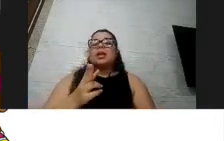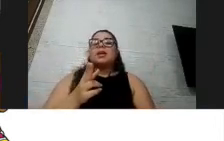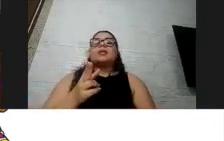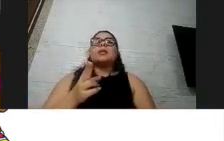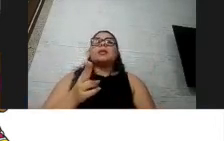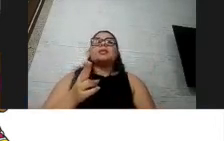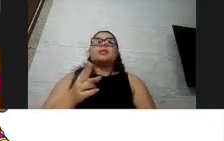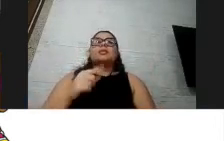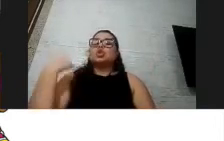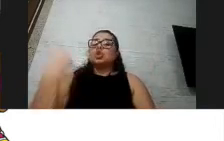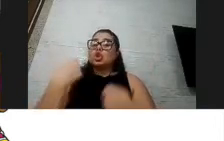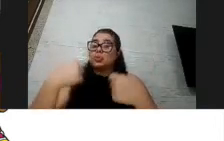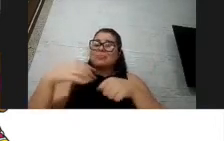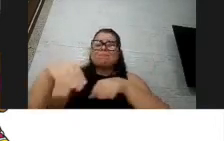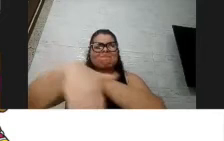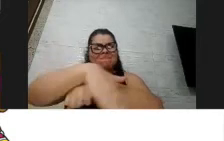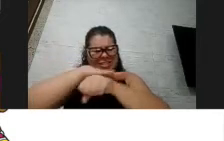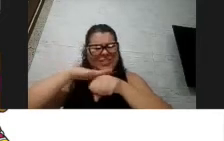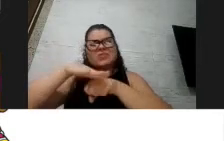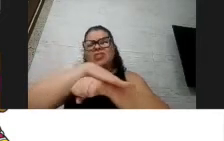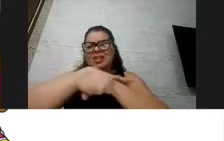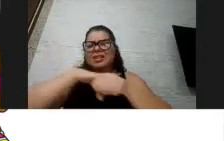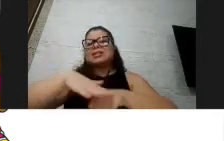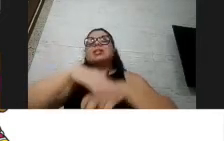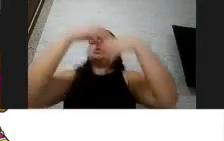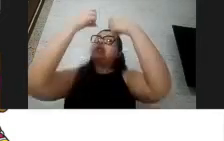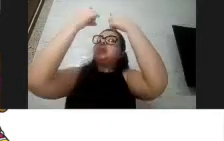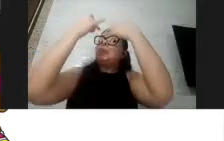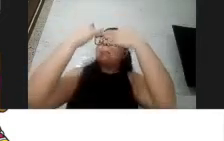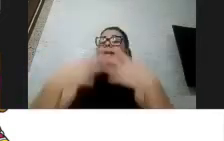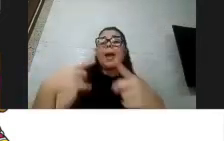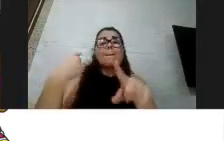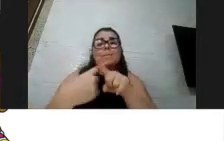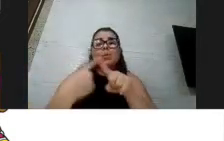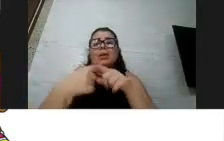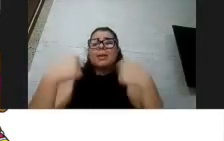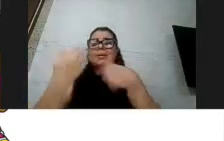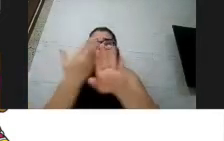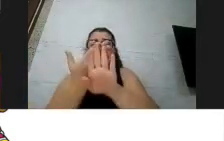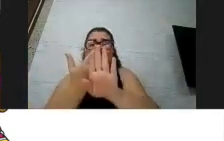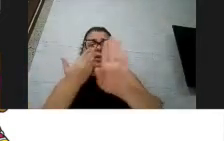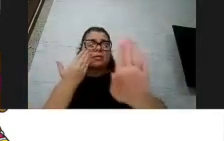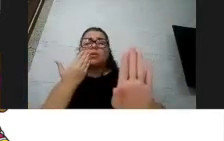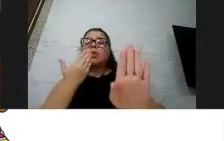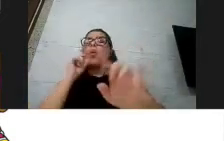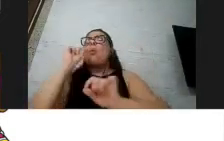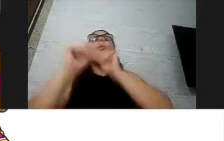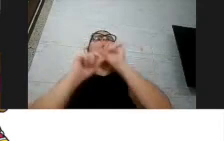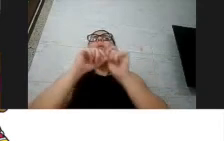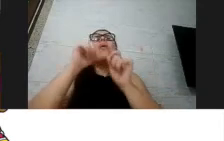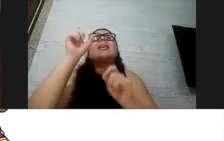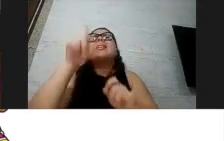conversar muito e explicar o que que é distanciamento e por que o distanciamento. Então, o que é distanciamento social?